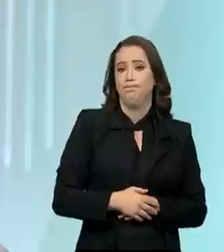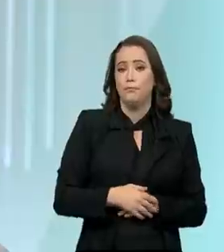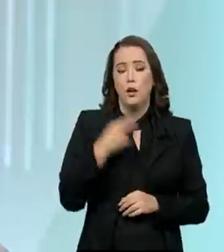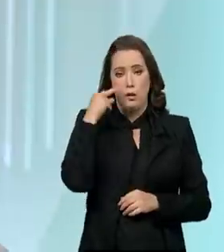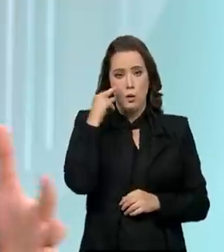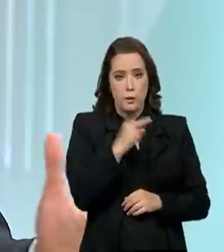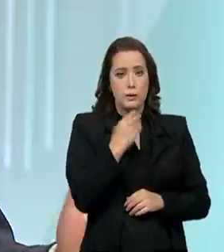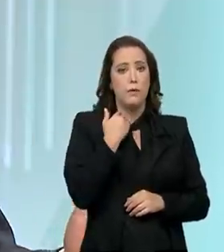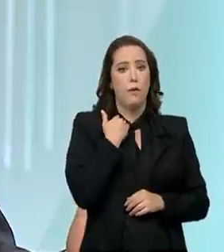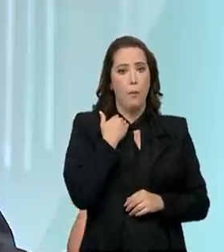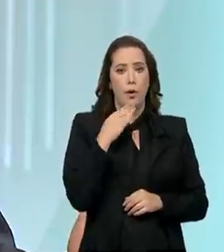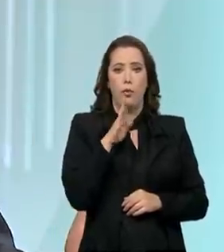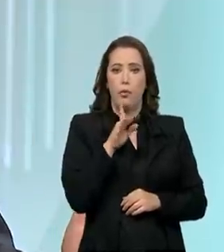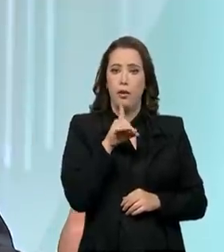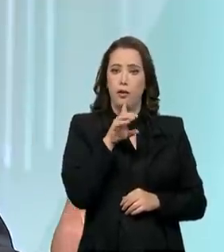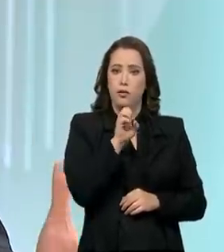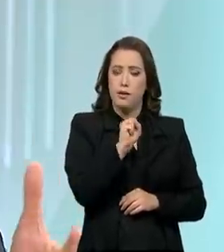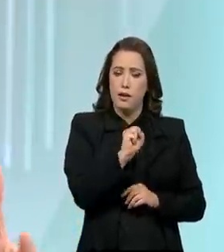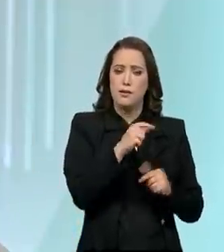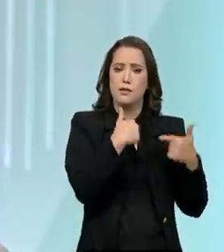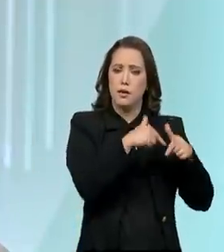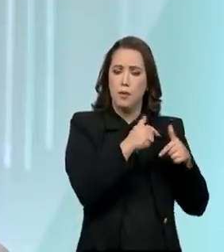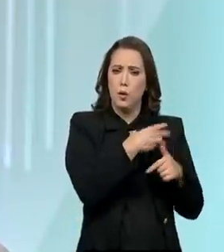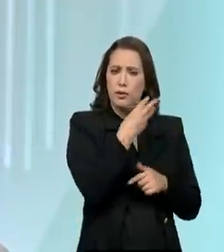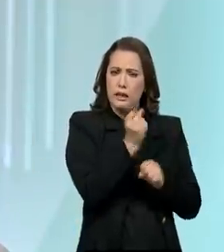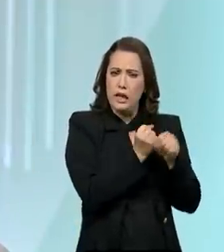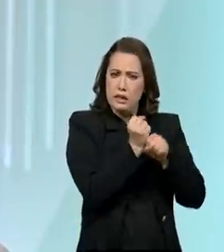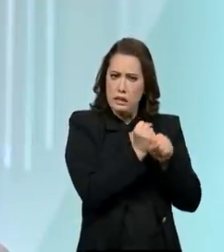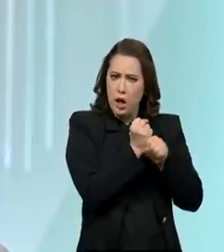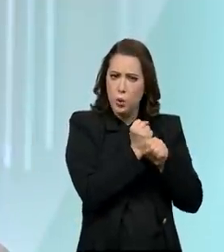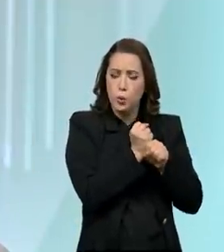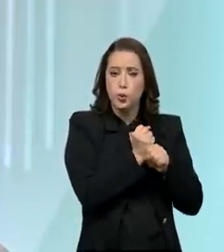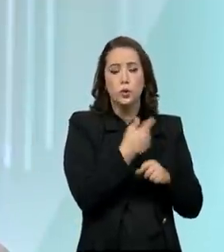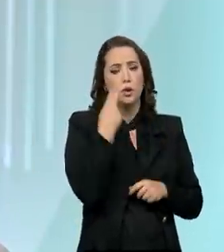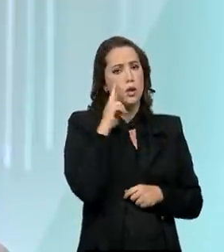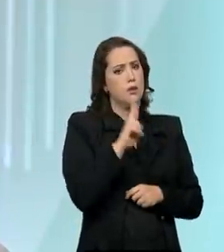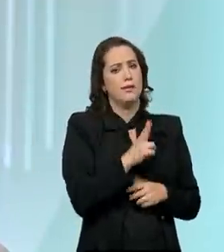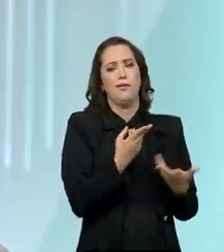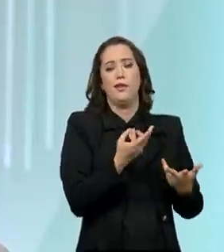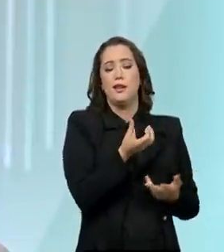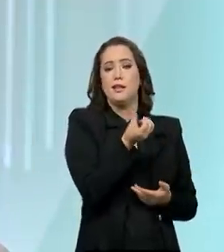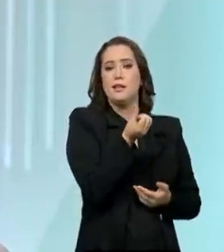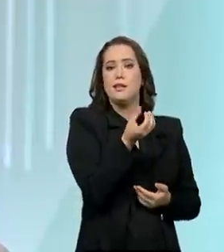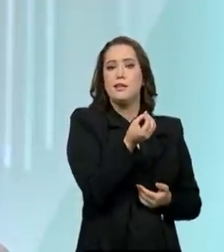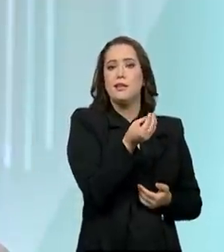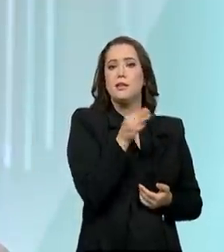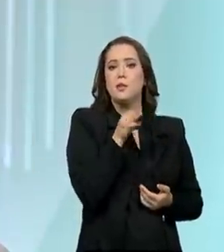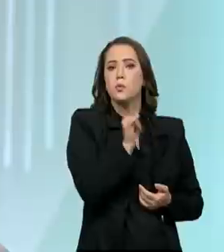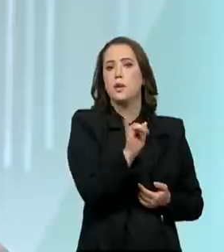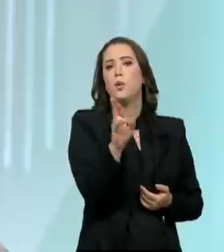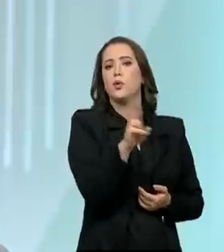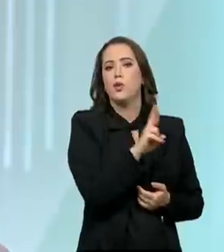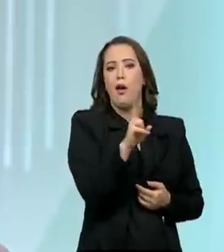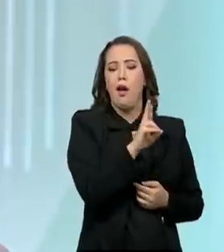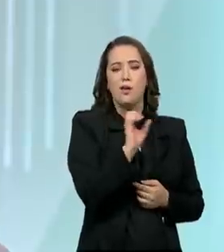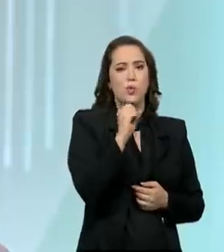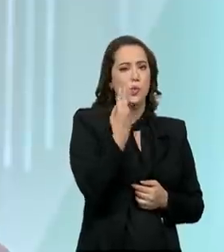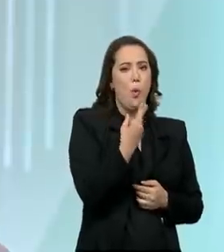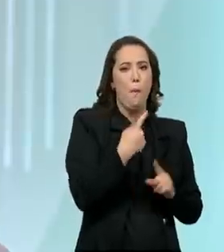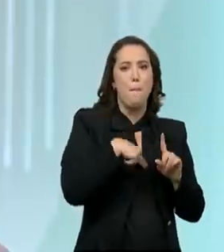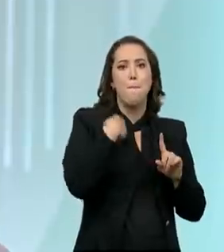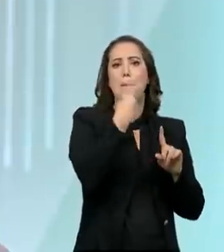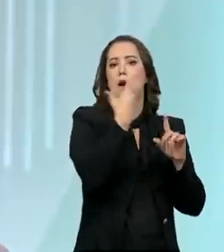mas o que o governo fez nos quase três anos, a gente está falando de 600 bilhões de reais ou mais em investimentos